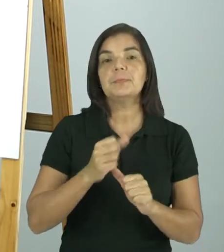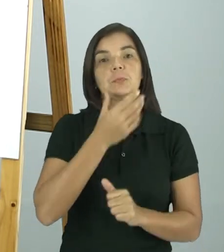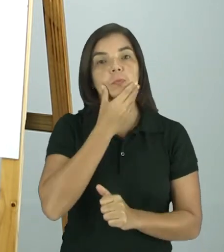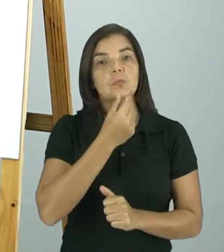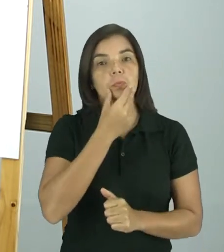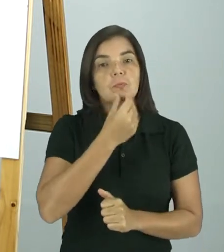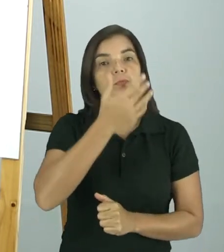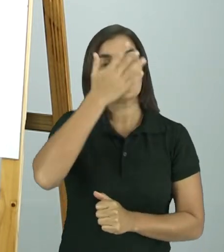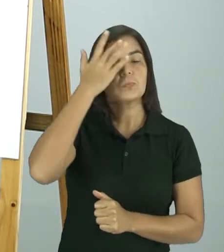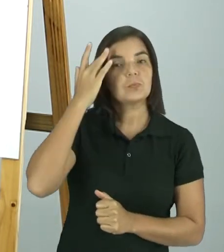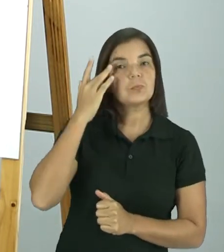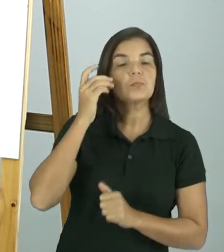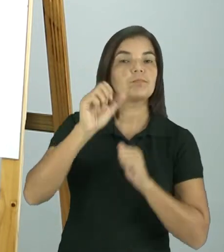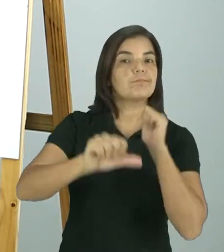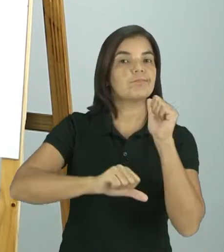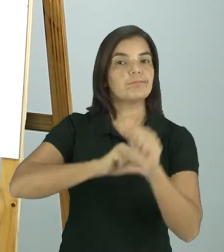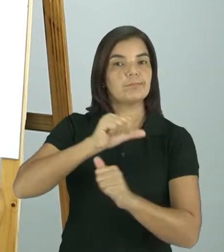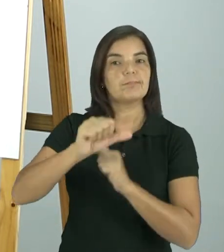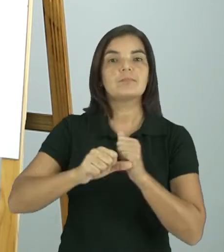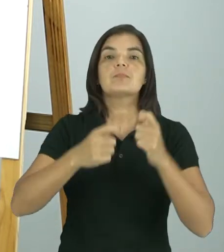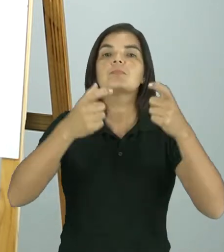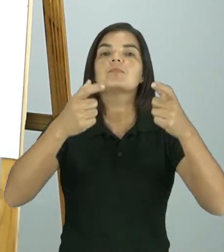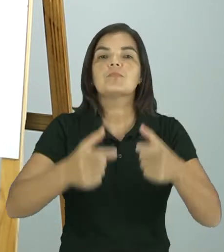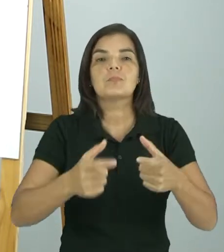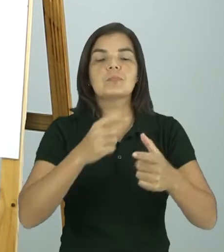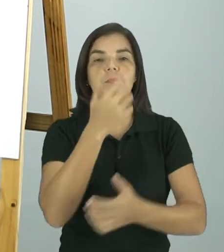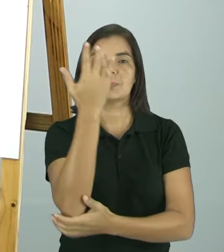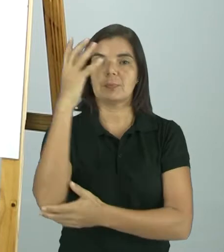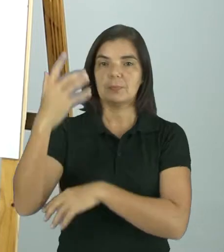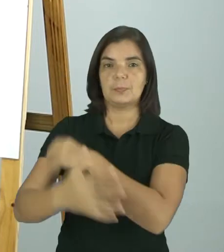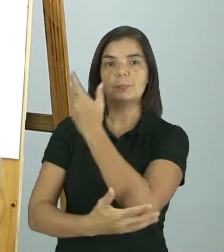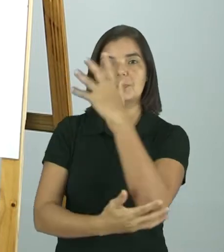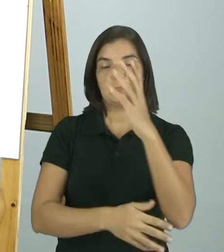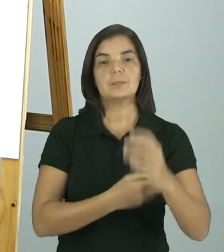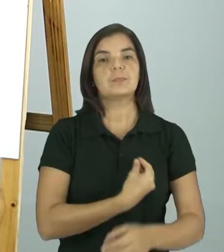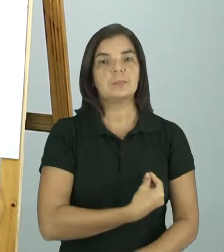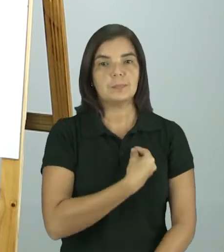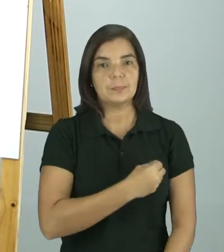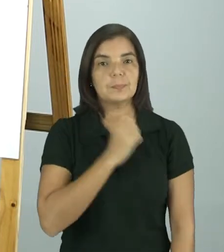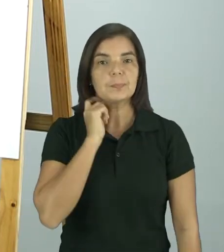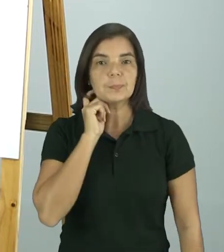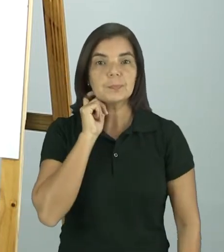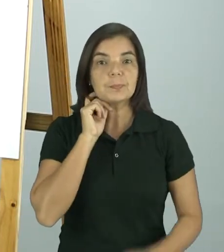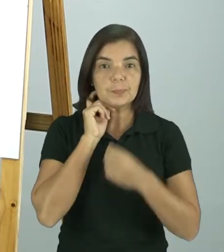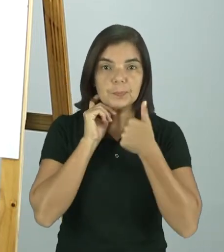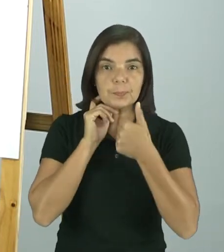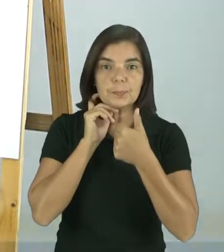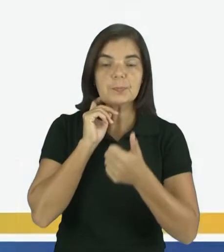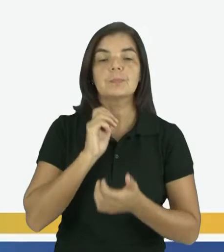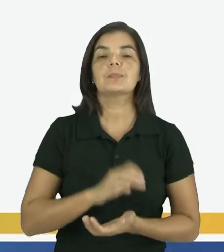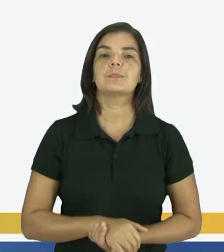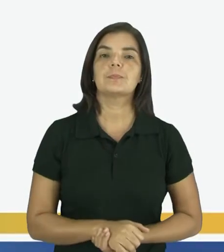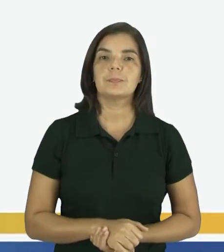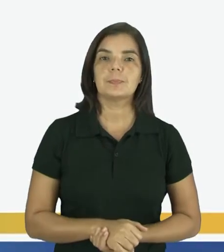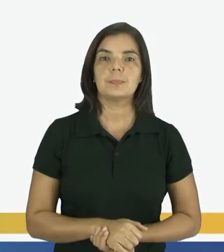humano faz no ambiente em que ele vive. Tudo bem? Vamos seguir.